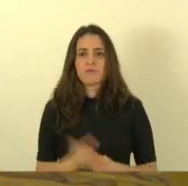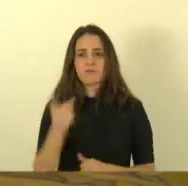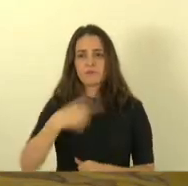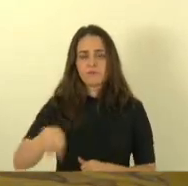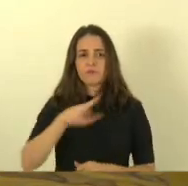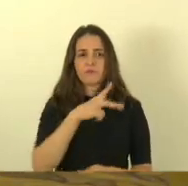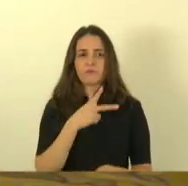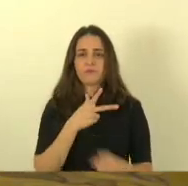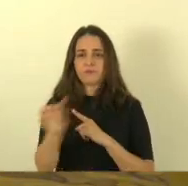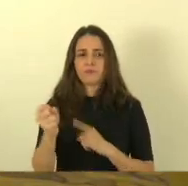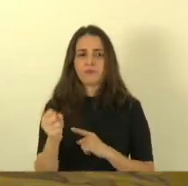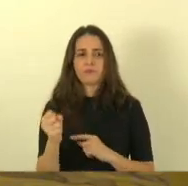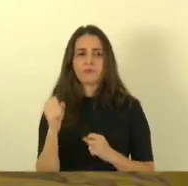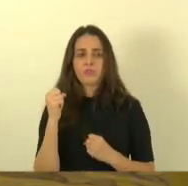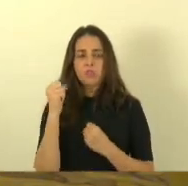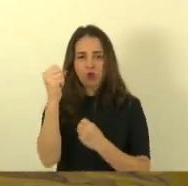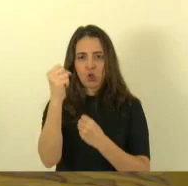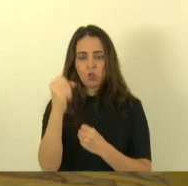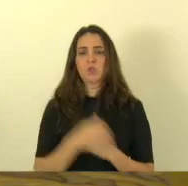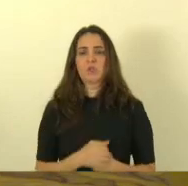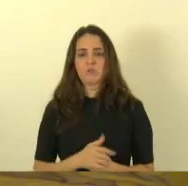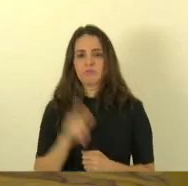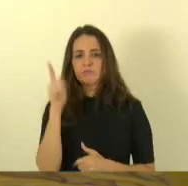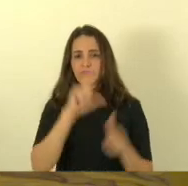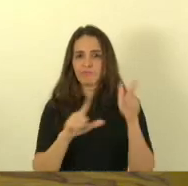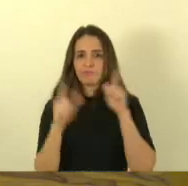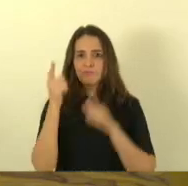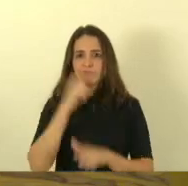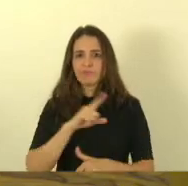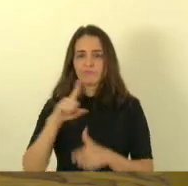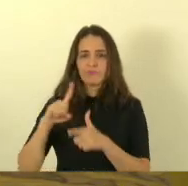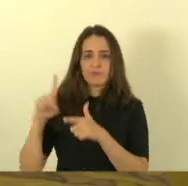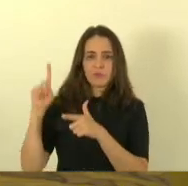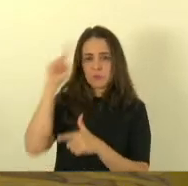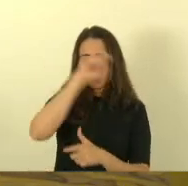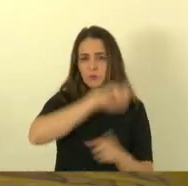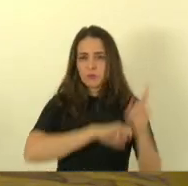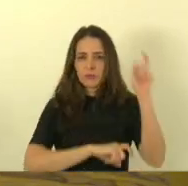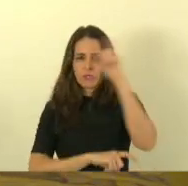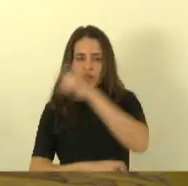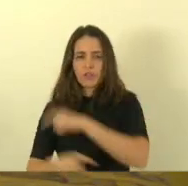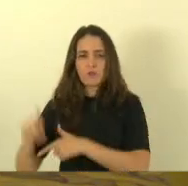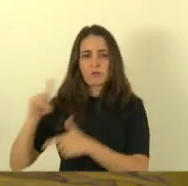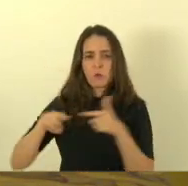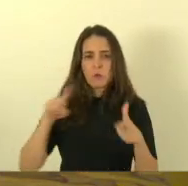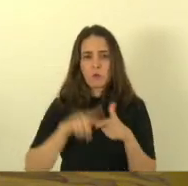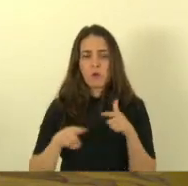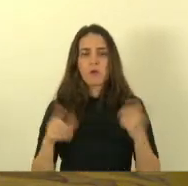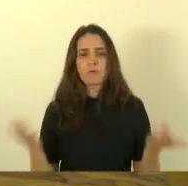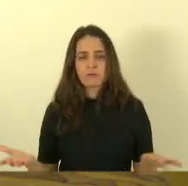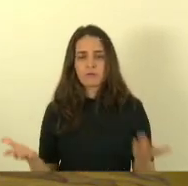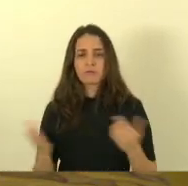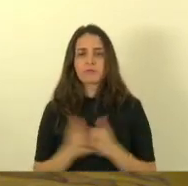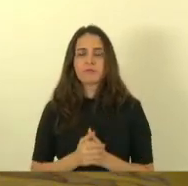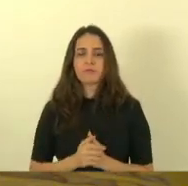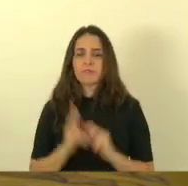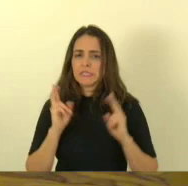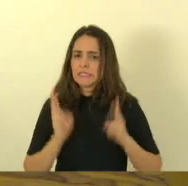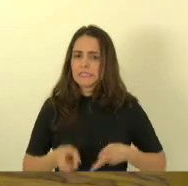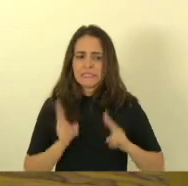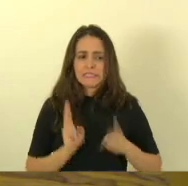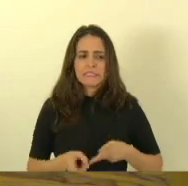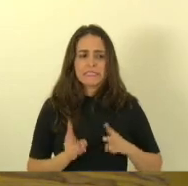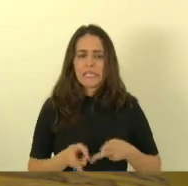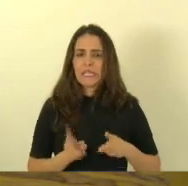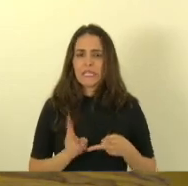vitoriosos mesmo diante de tanta dificuldade nunca deixaram a